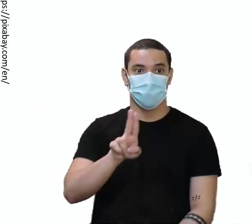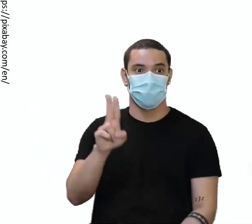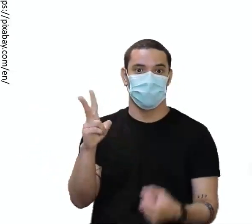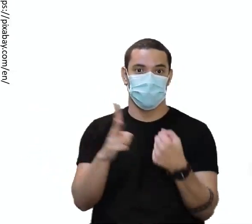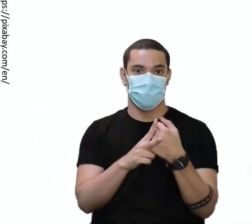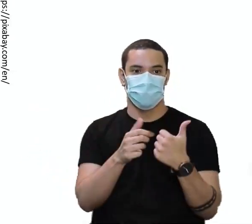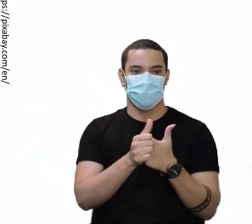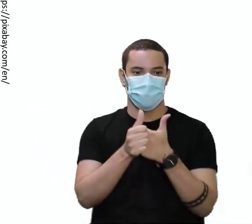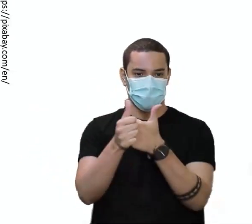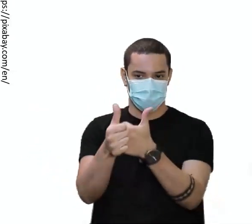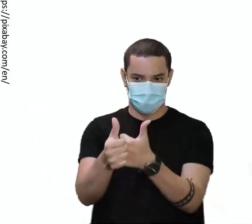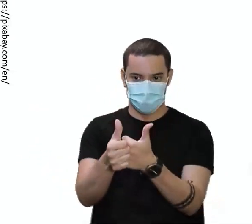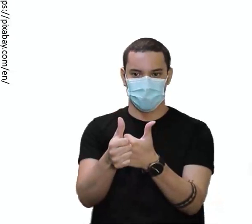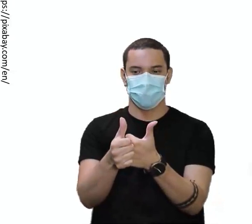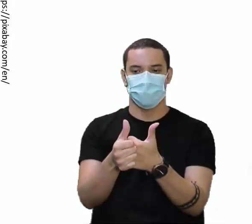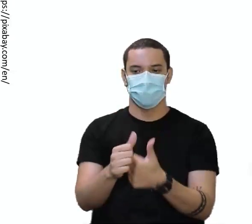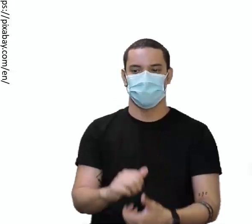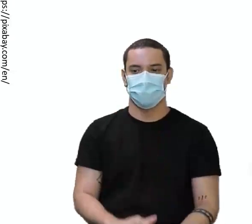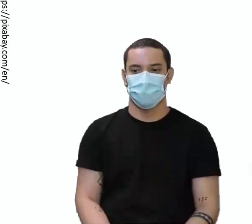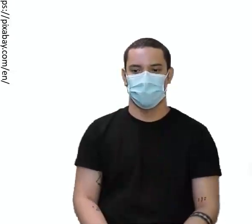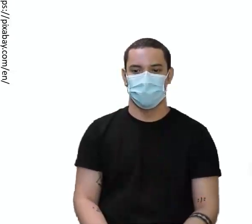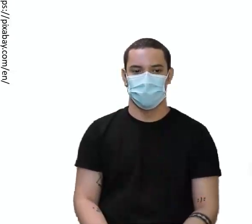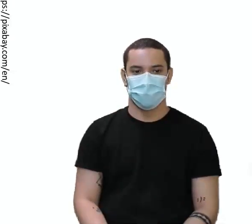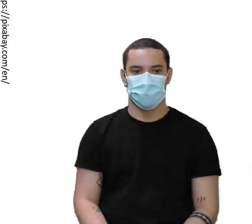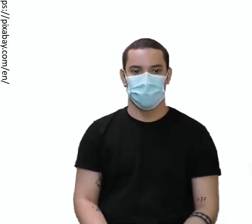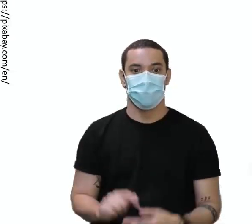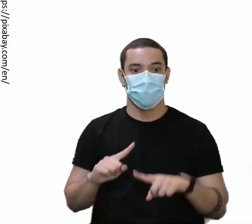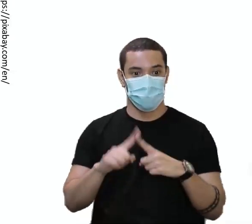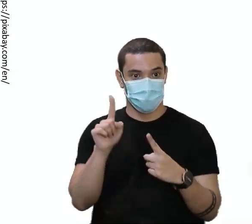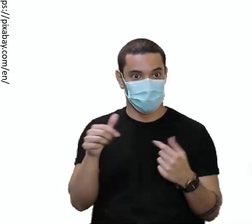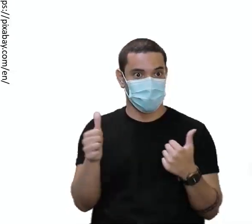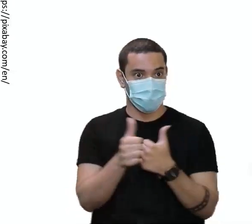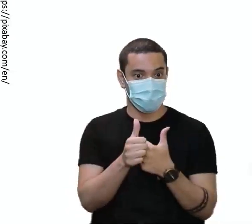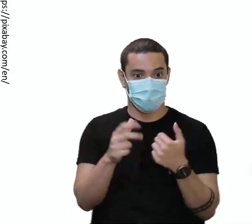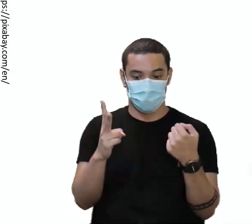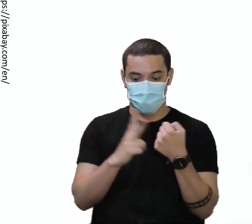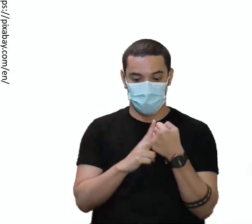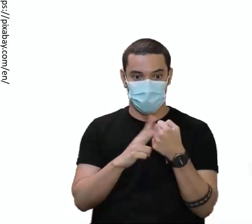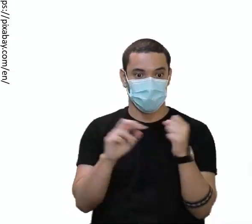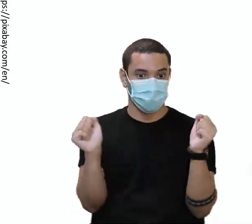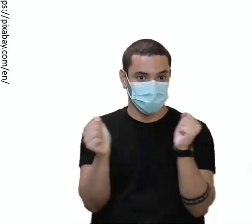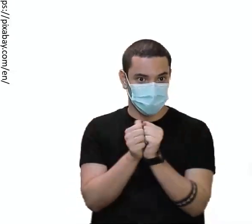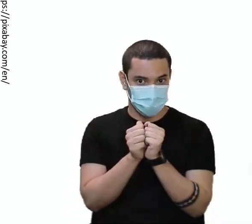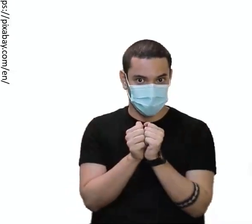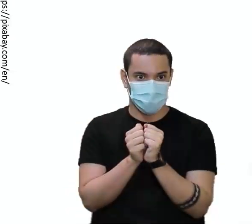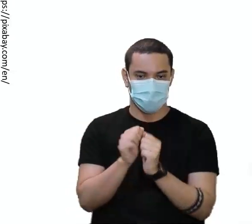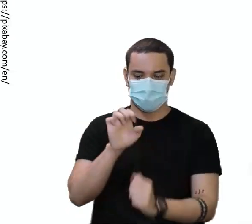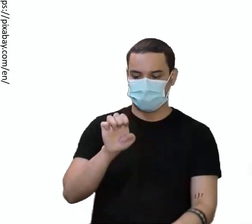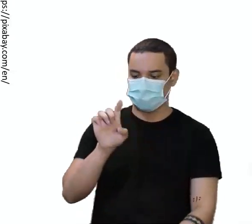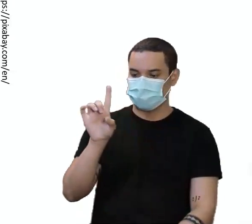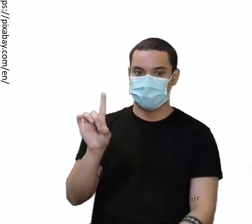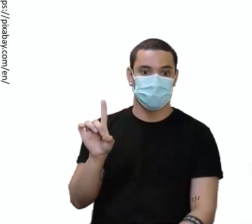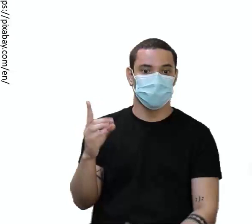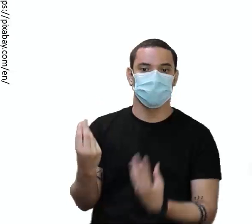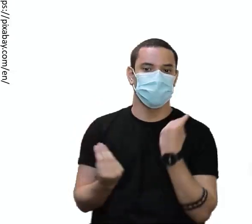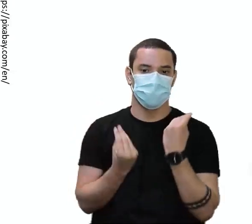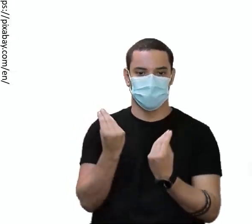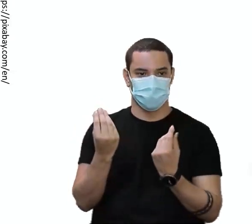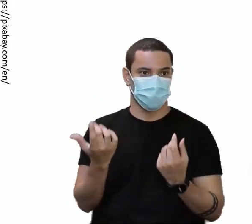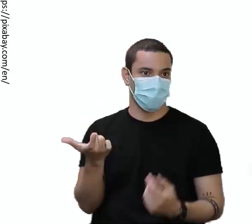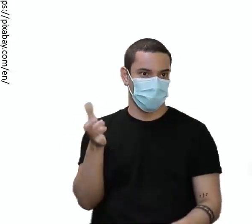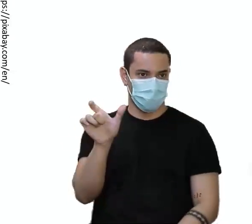married, que está no participo passado, só que ele é regular, portanto, termina com ed no final. Então, ou seja,